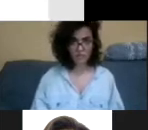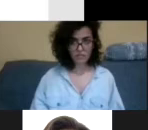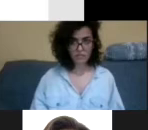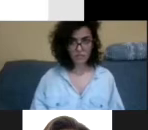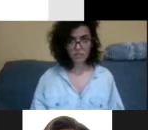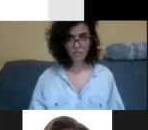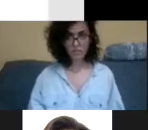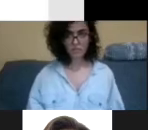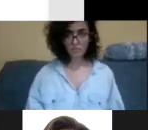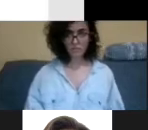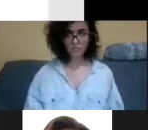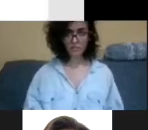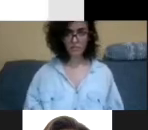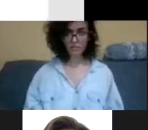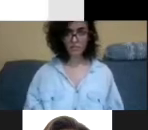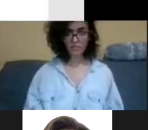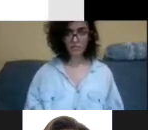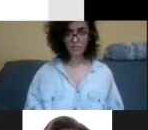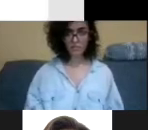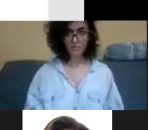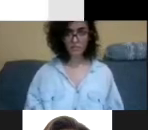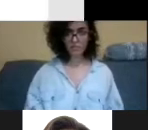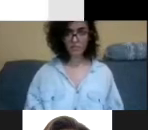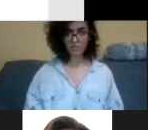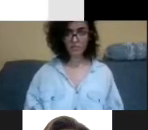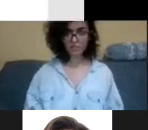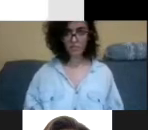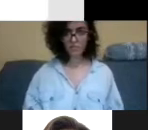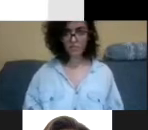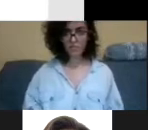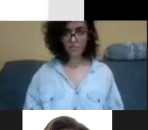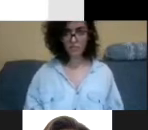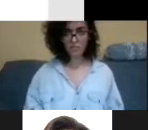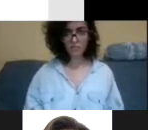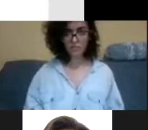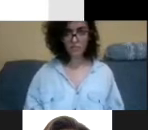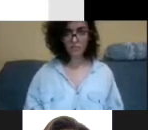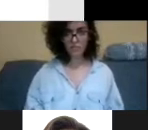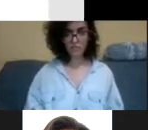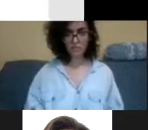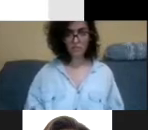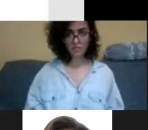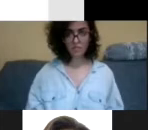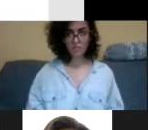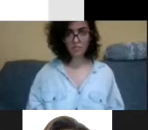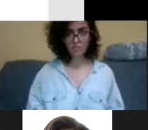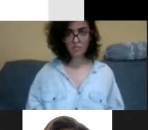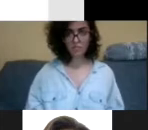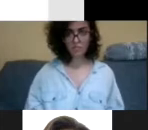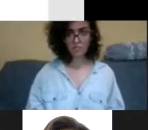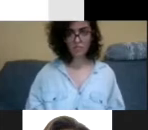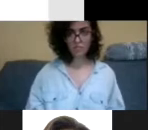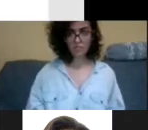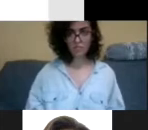aqui em Brasília, eu já dei aula, a Heloisa já deu aula, então, as pessoas já estão sabendo, já estão usando, mais ou menos,